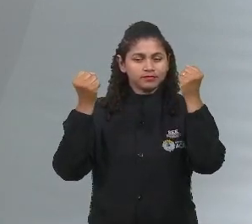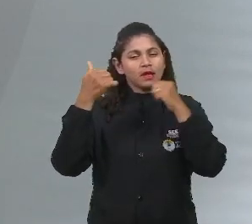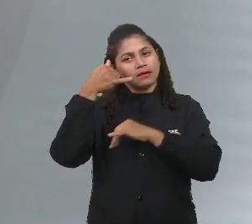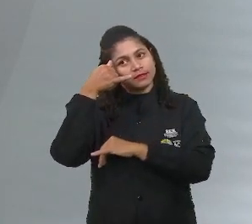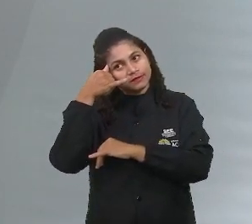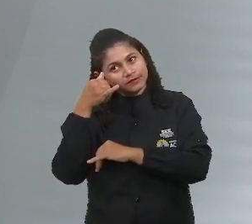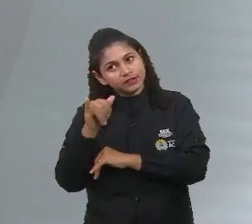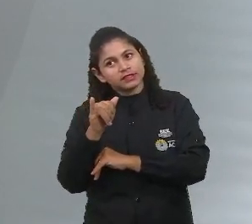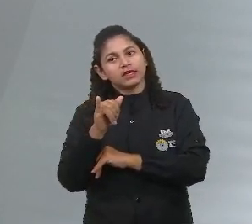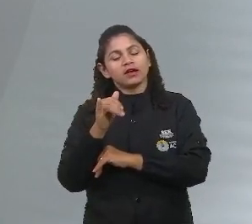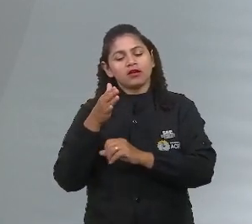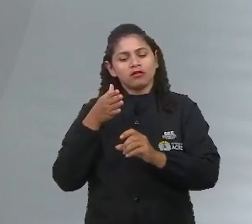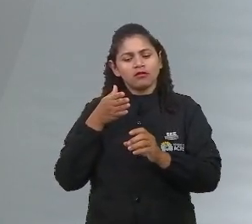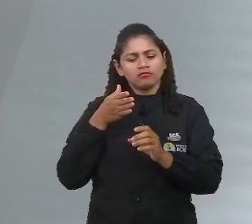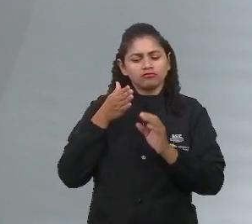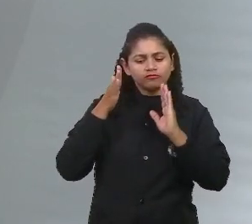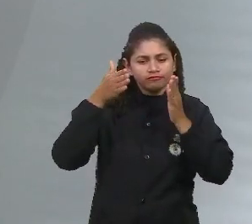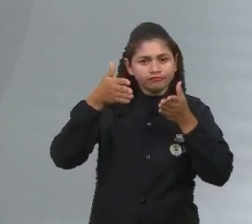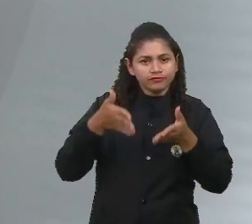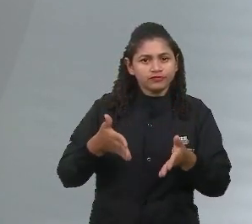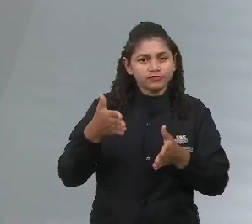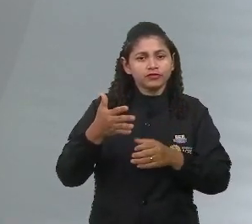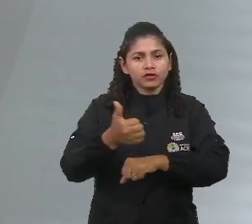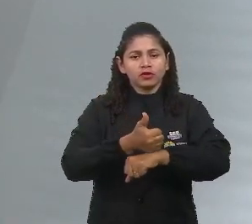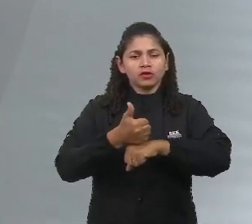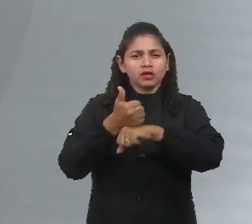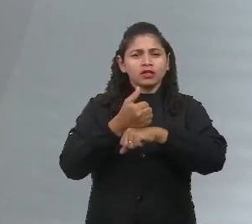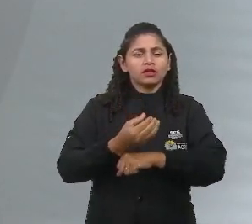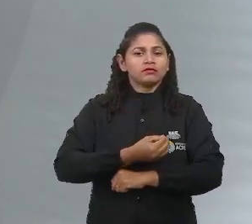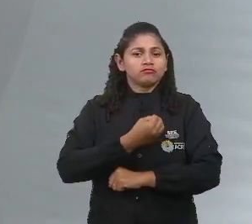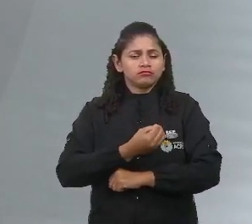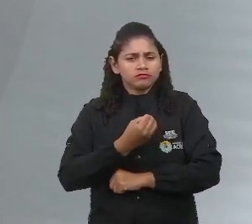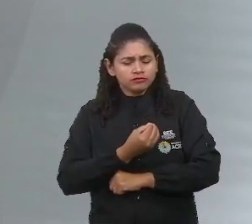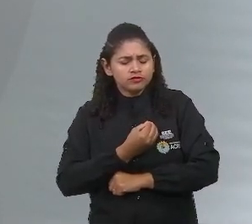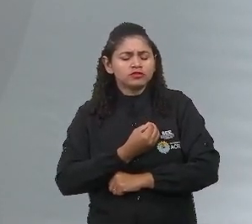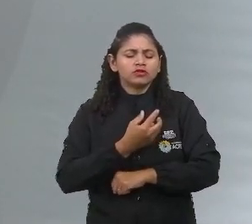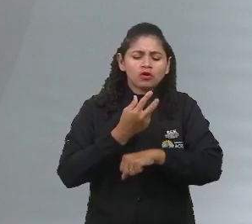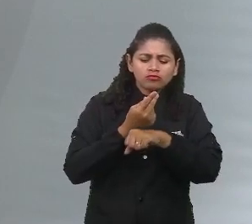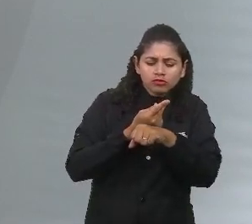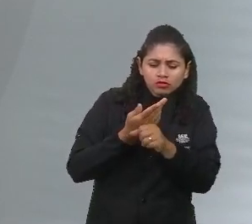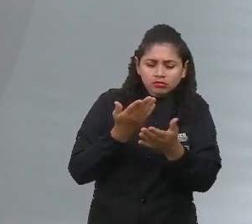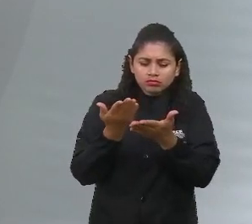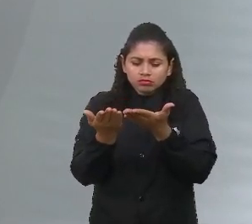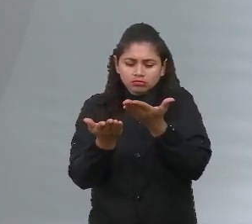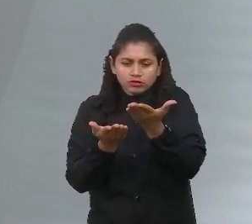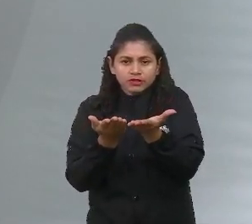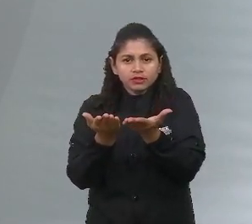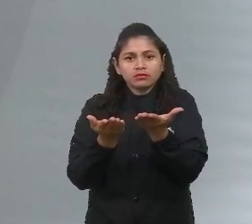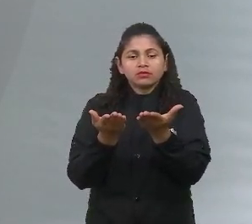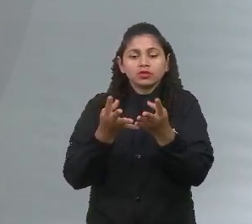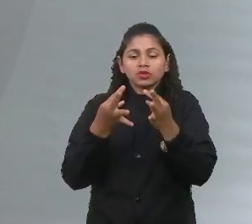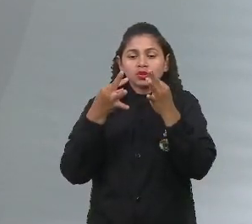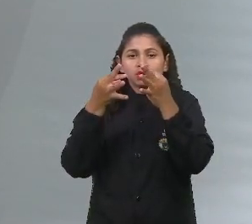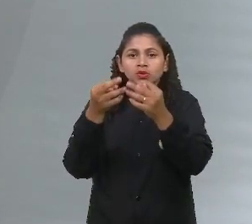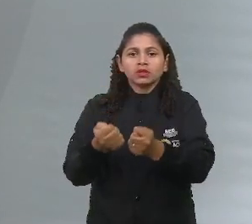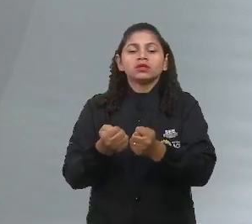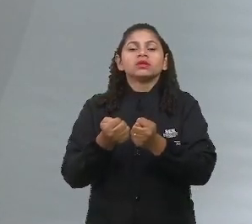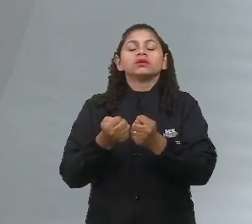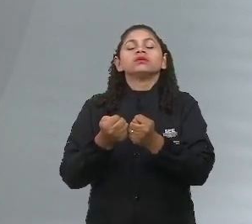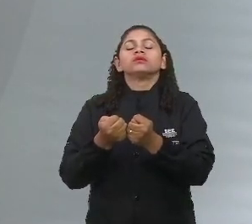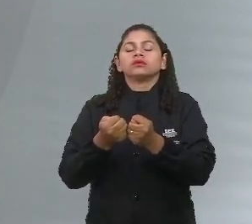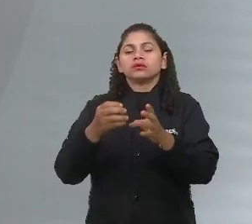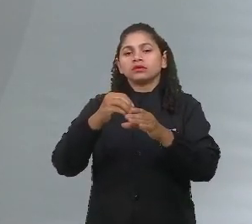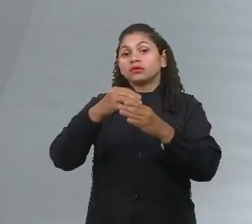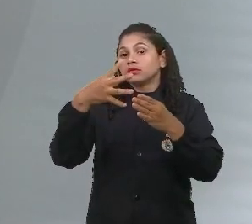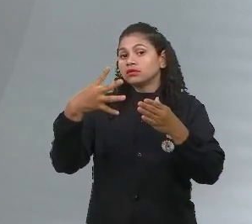direcionada para uma qualidade de vida. Qualidade de vida é essa que eu busco? Manter equilíbrio, tudo isso está dentro do aspecto